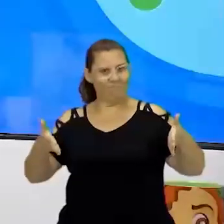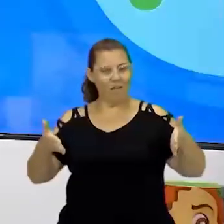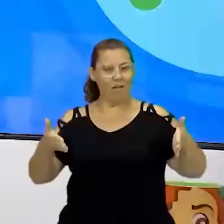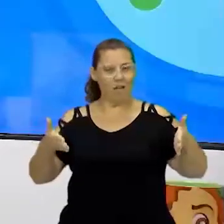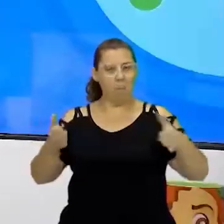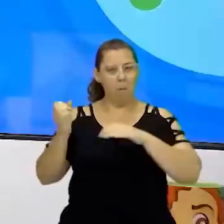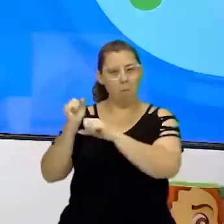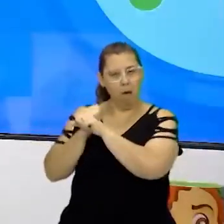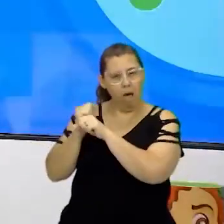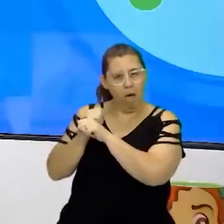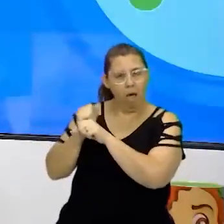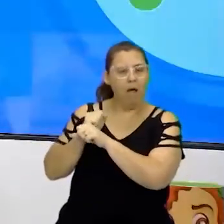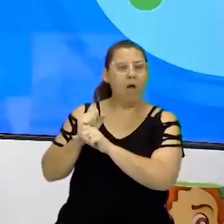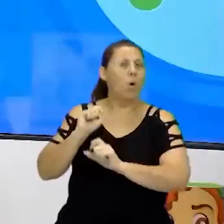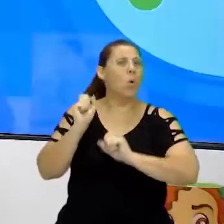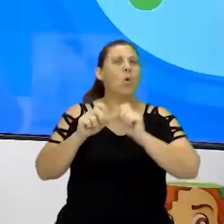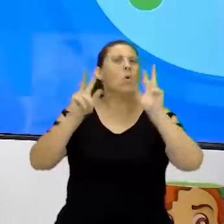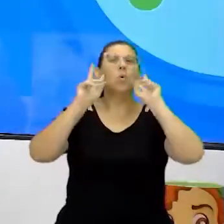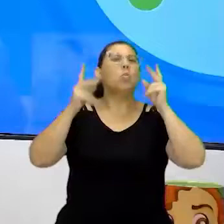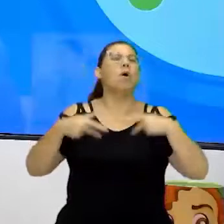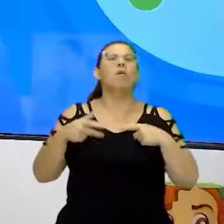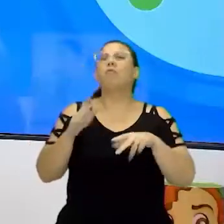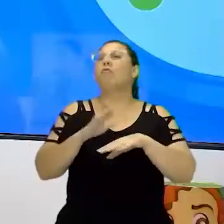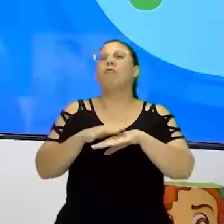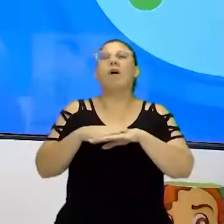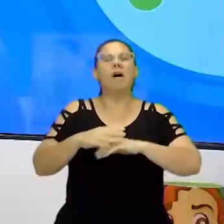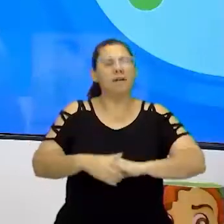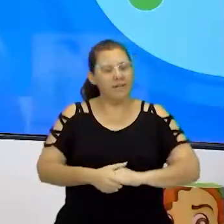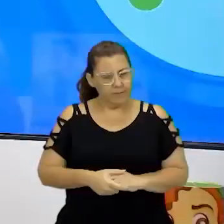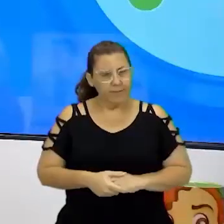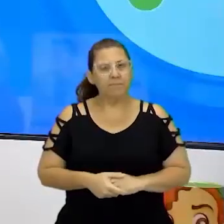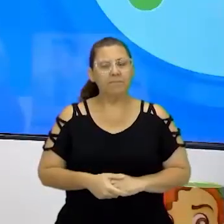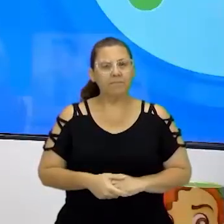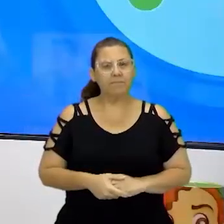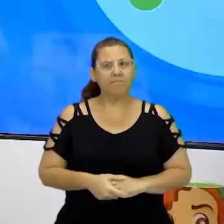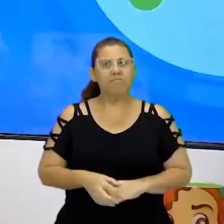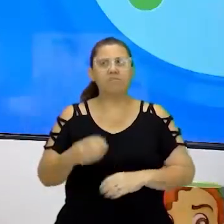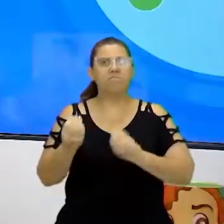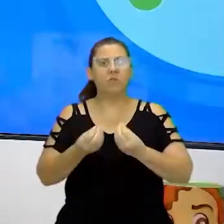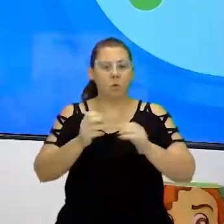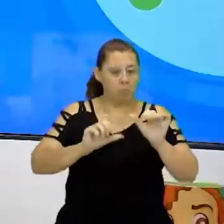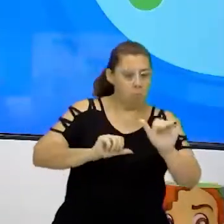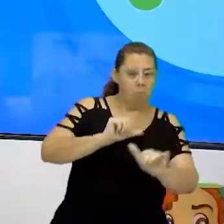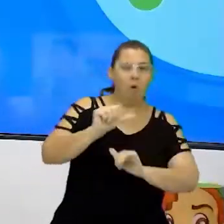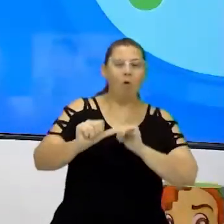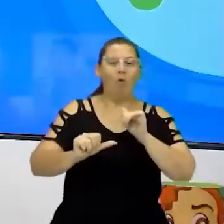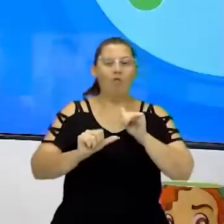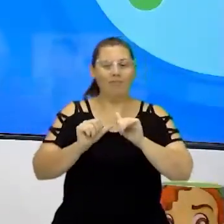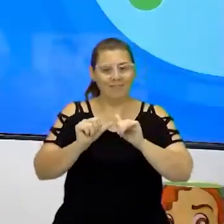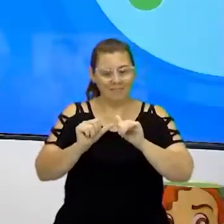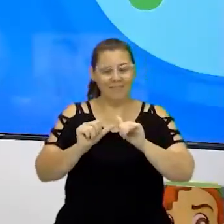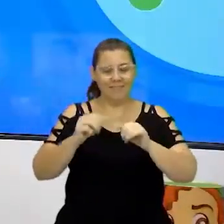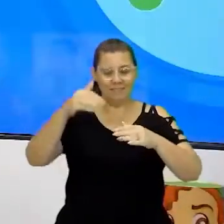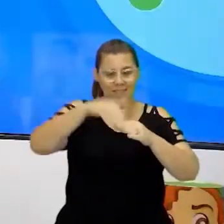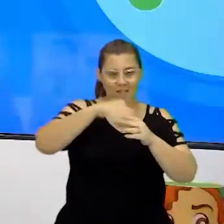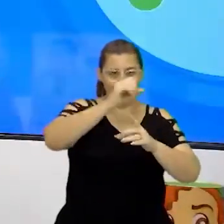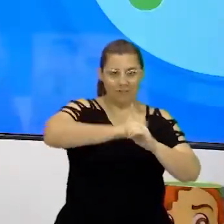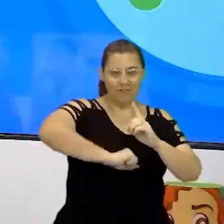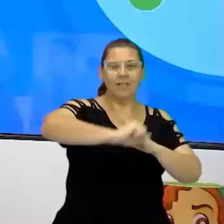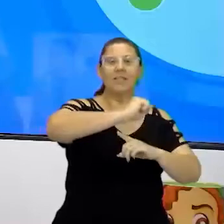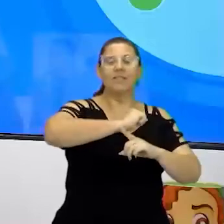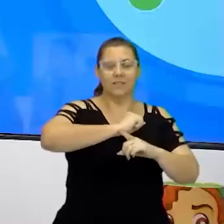tempo. E o que os seres humanos fazem e modificam na sociedade, né?